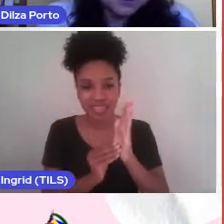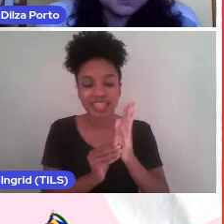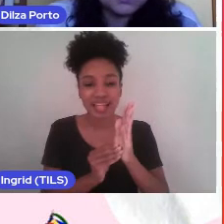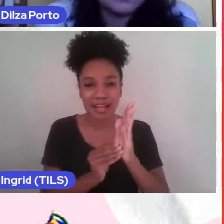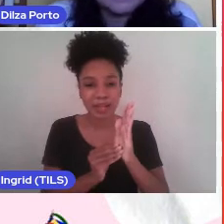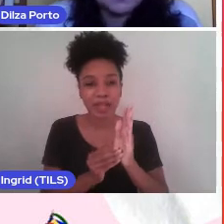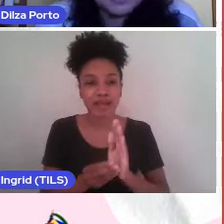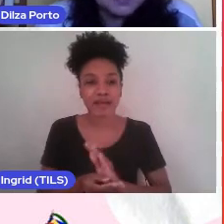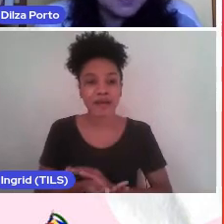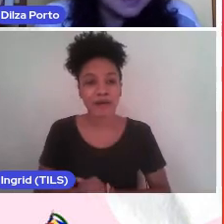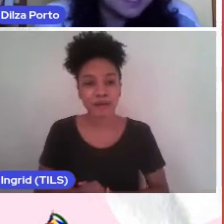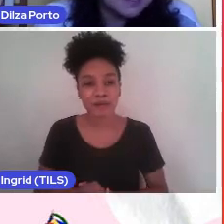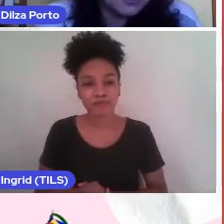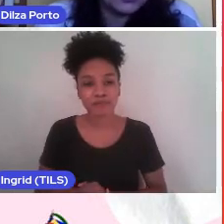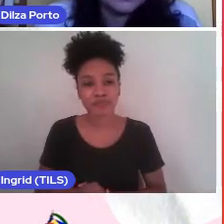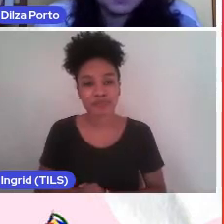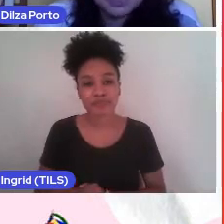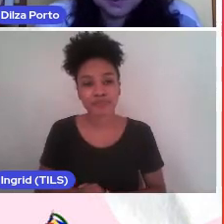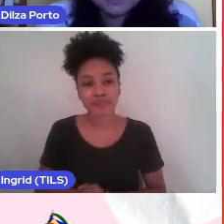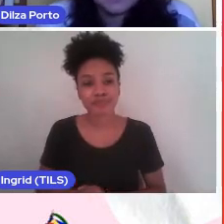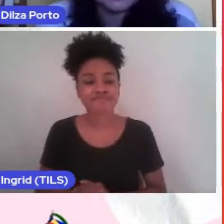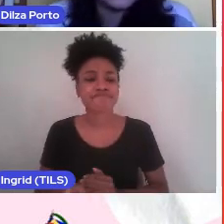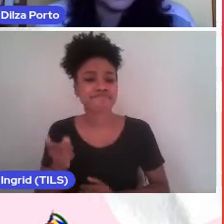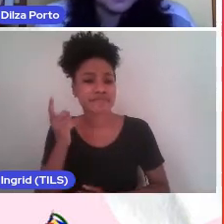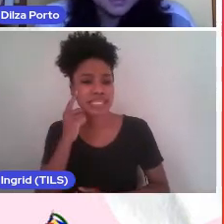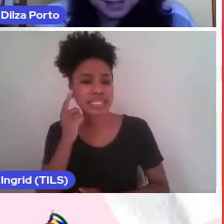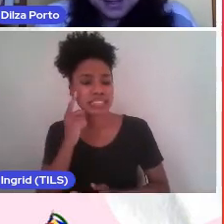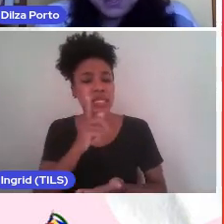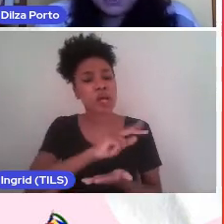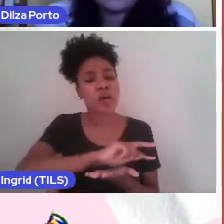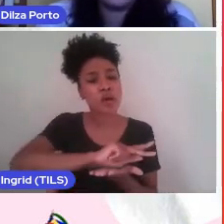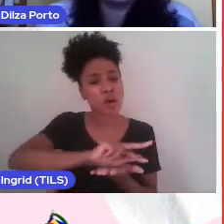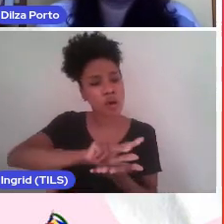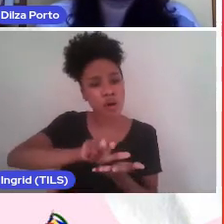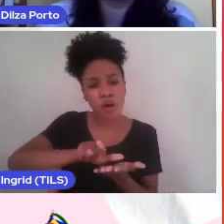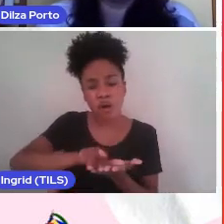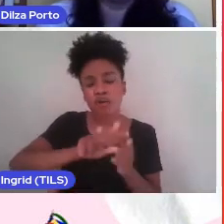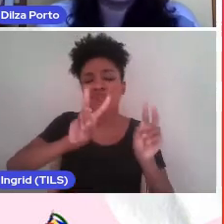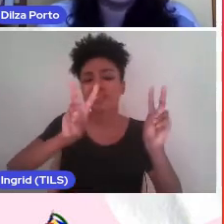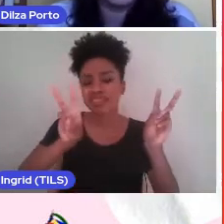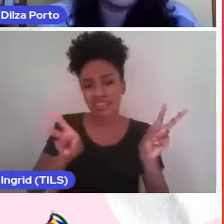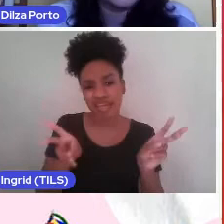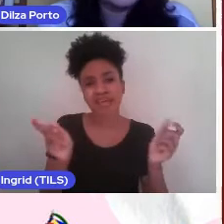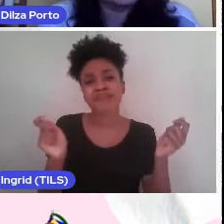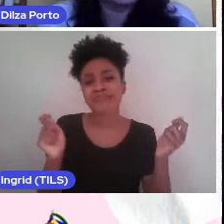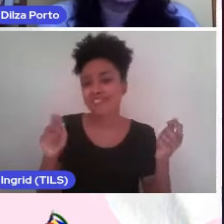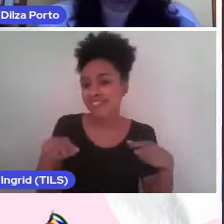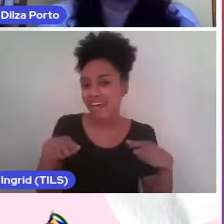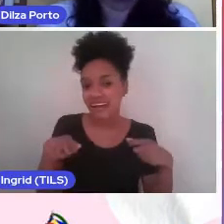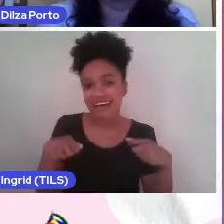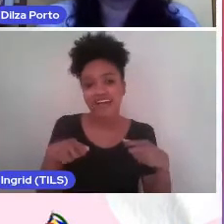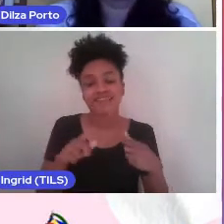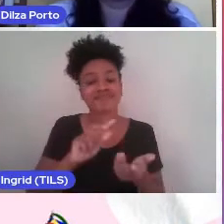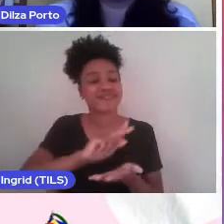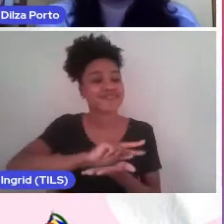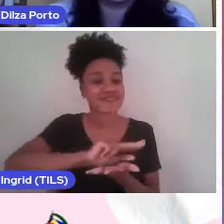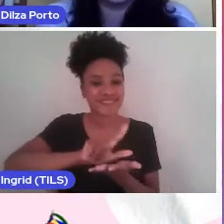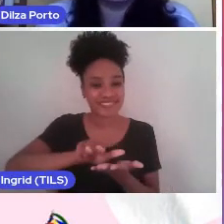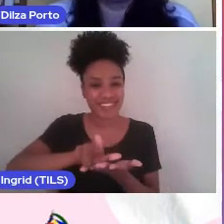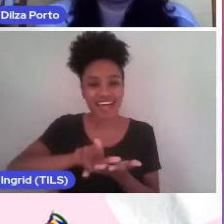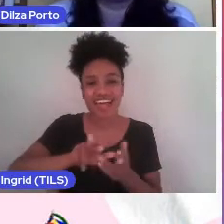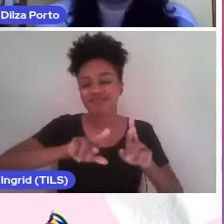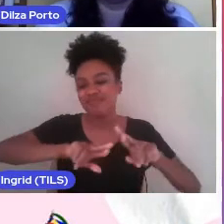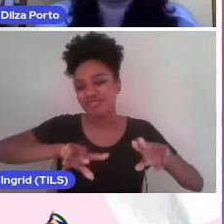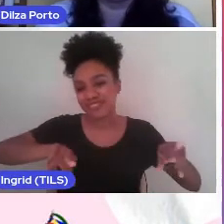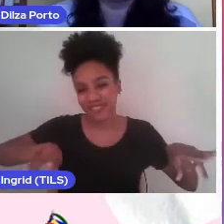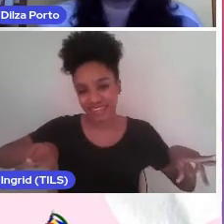mas podemos pensar em outras possibilidades, porque existem infinitas possibilidades. Sobre as